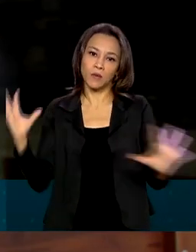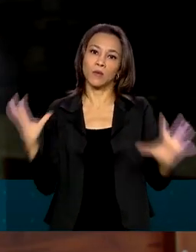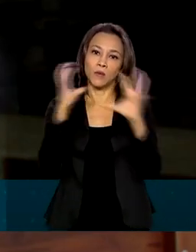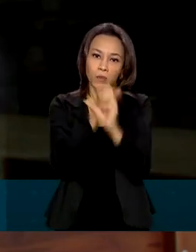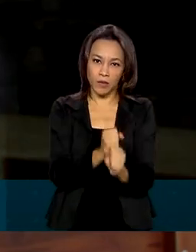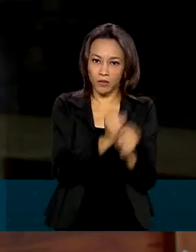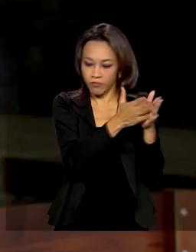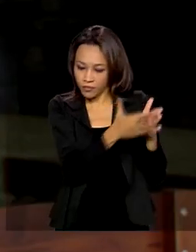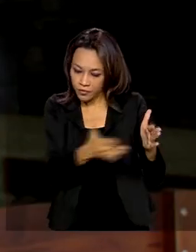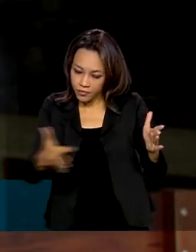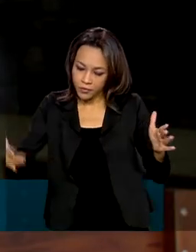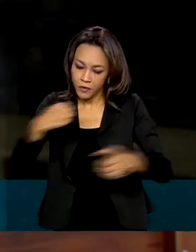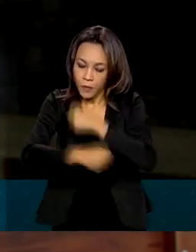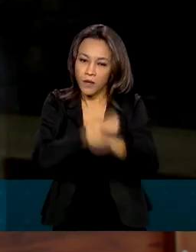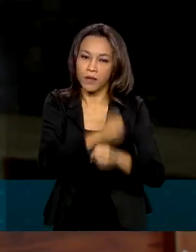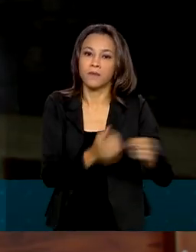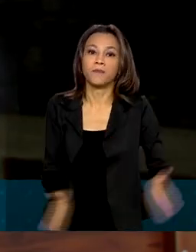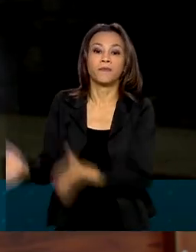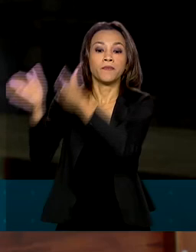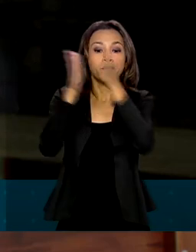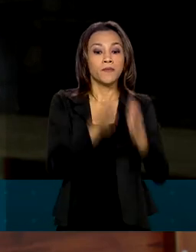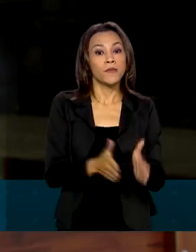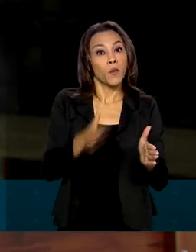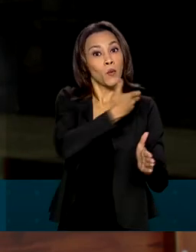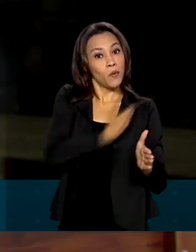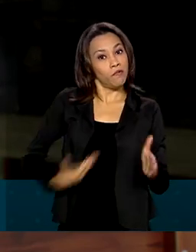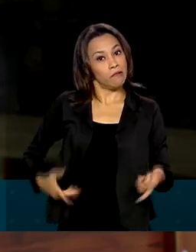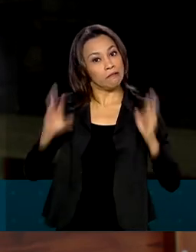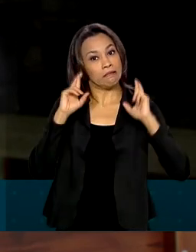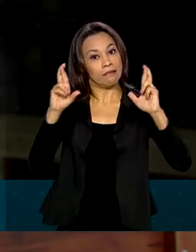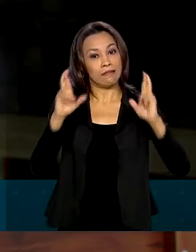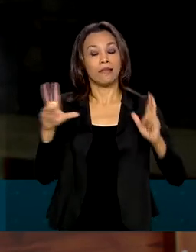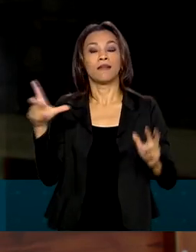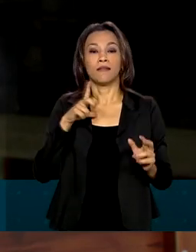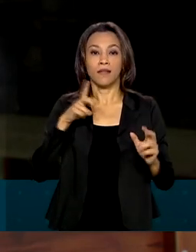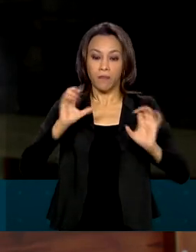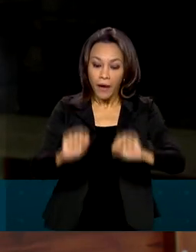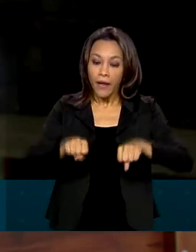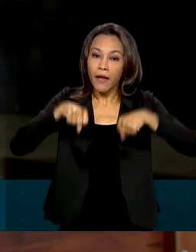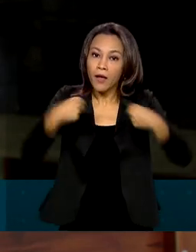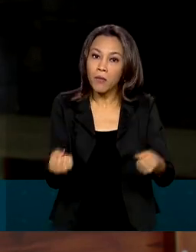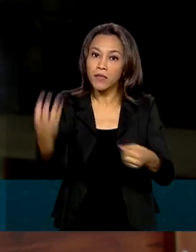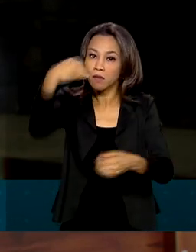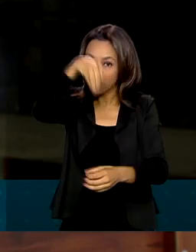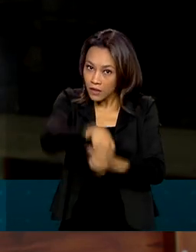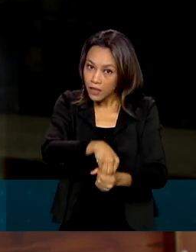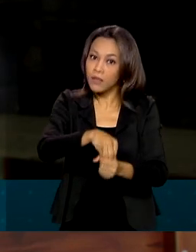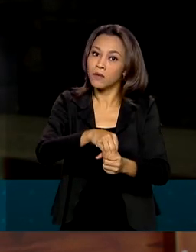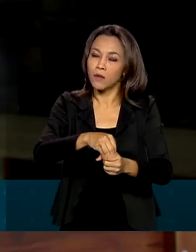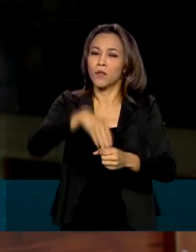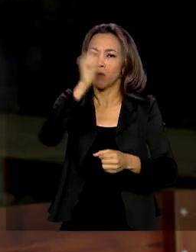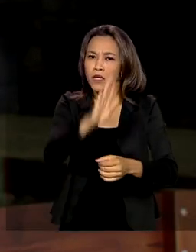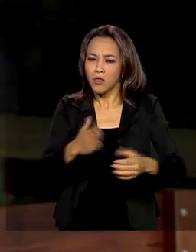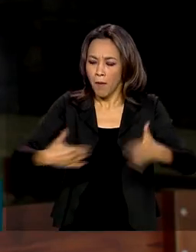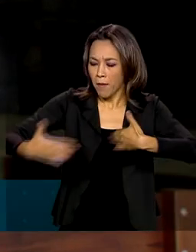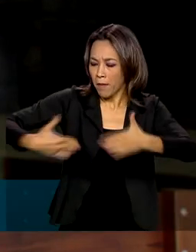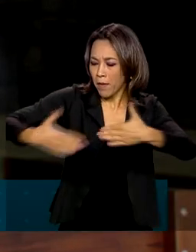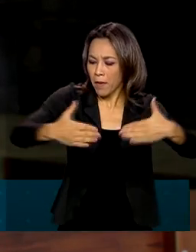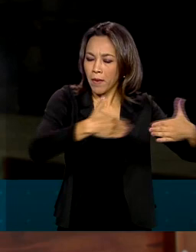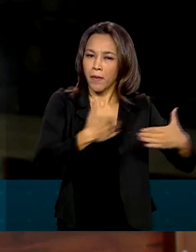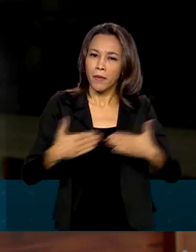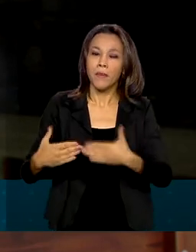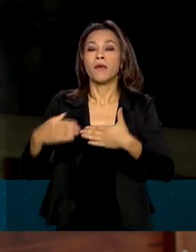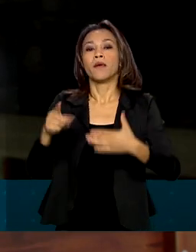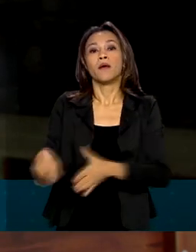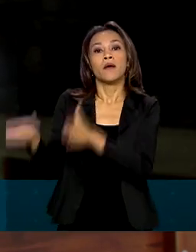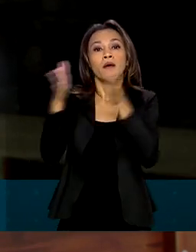Para 2021, a expectativa do governo é que haja uma recuperação da demanda interna, reaquecendo a economia. O produto interno bruto